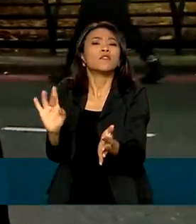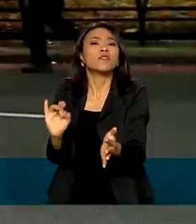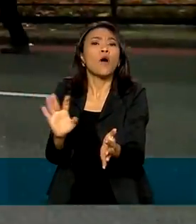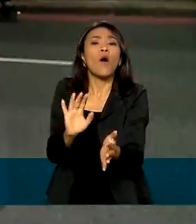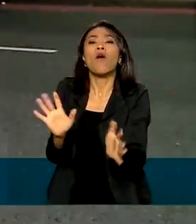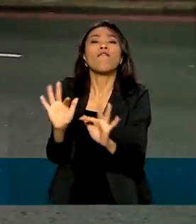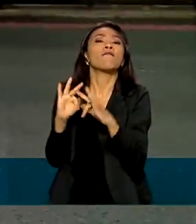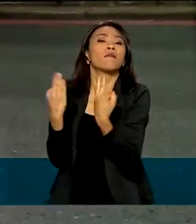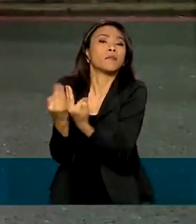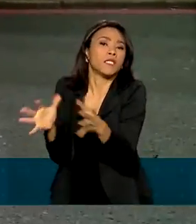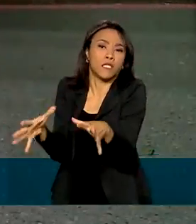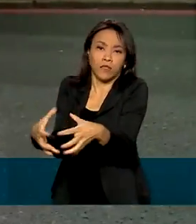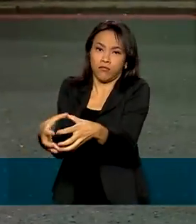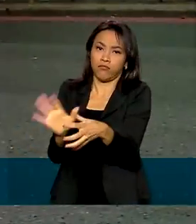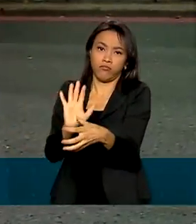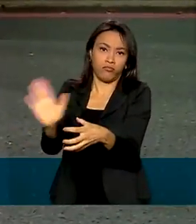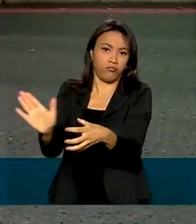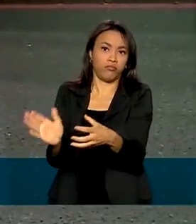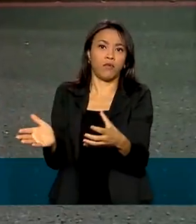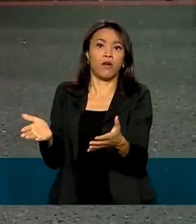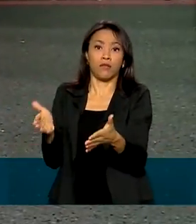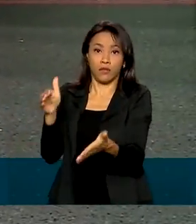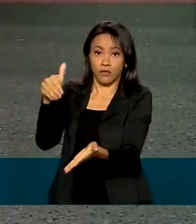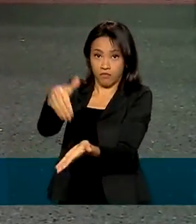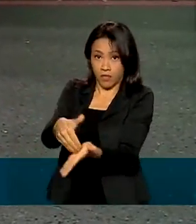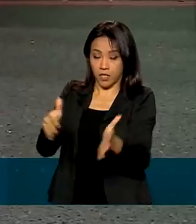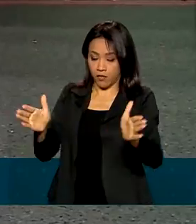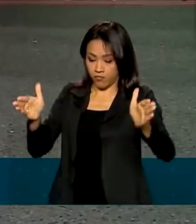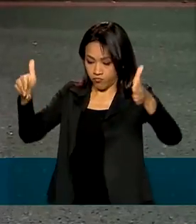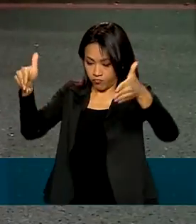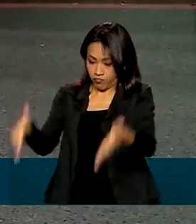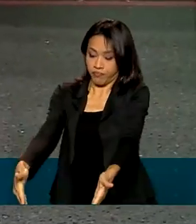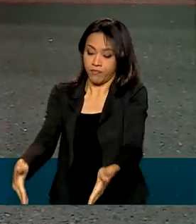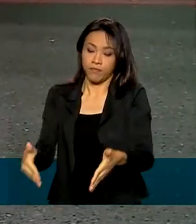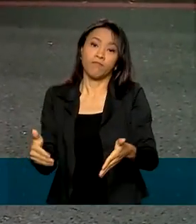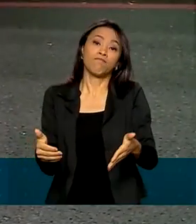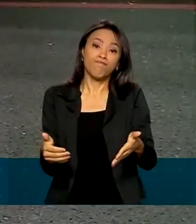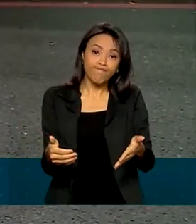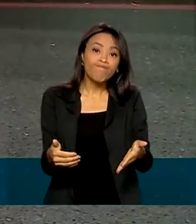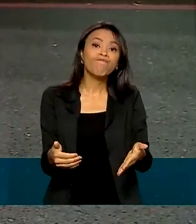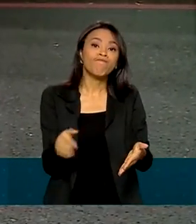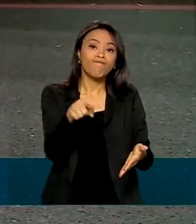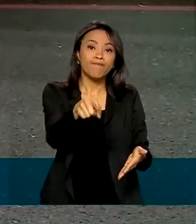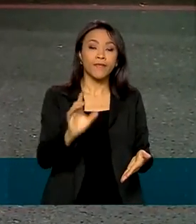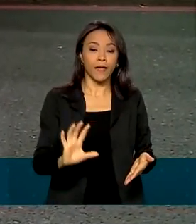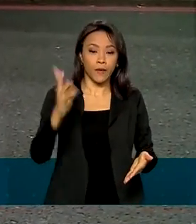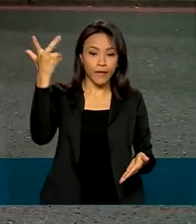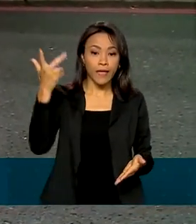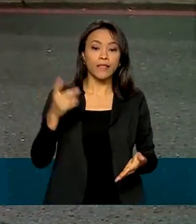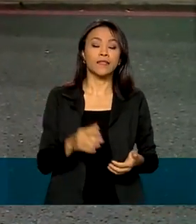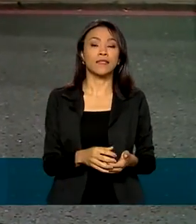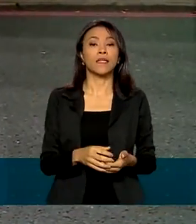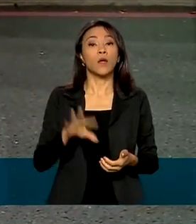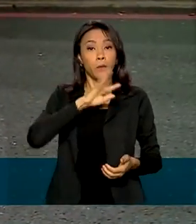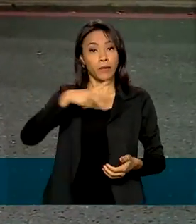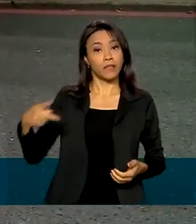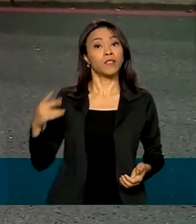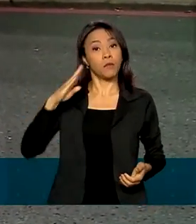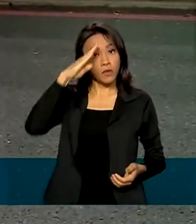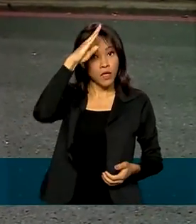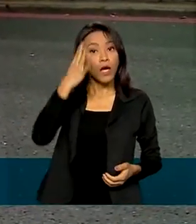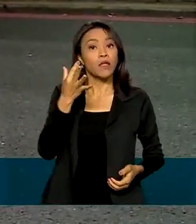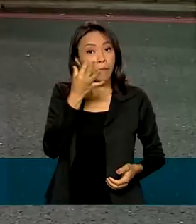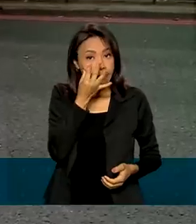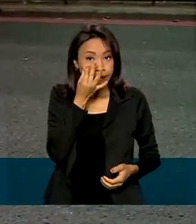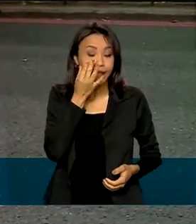pessoas da família. No funeral que acontece na abadia de Westminster, o presidente Jair Bolsonaro está